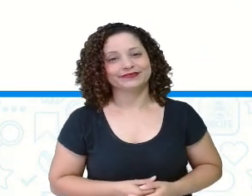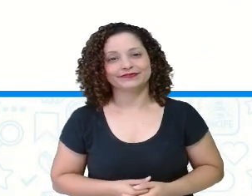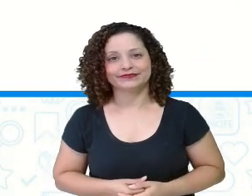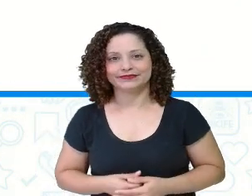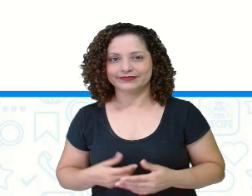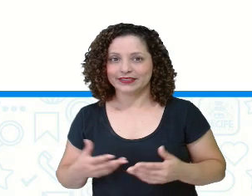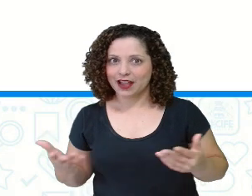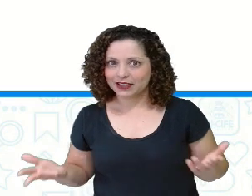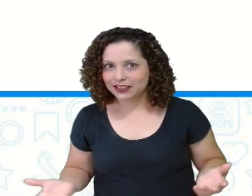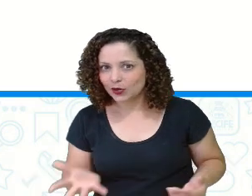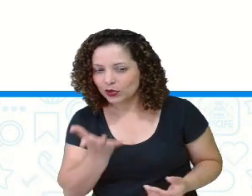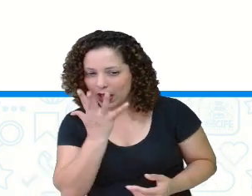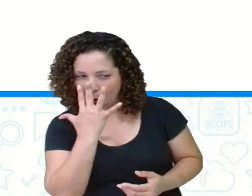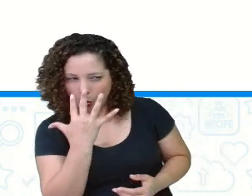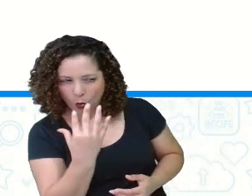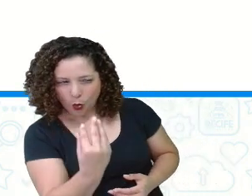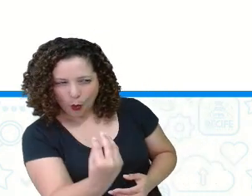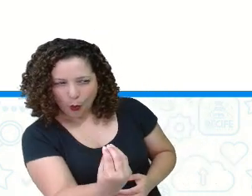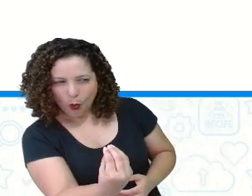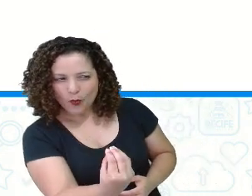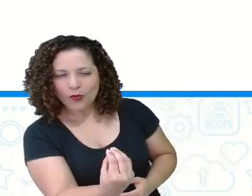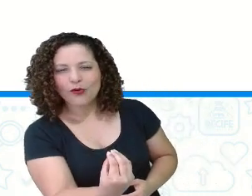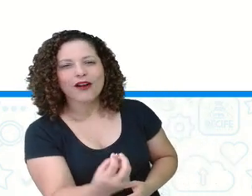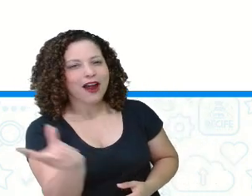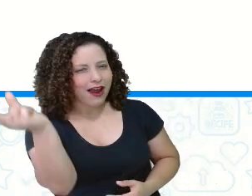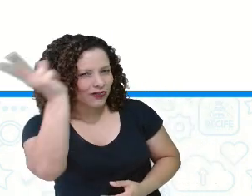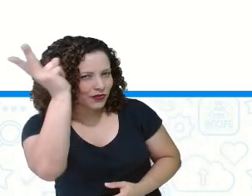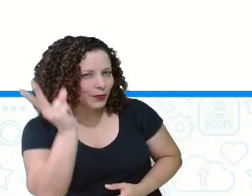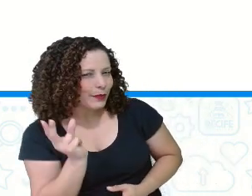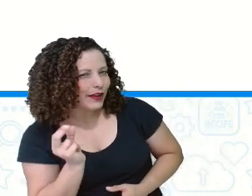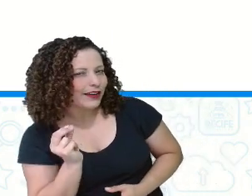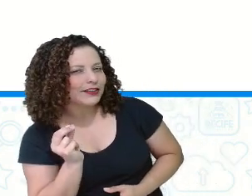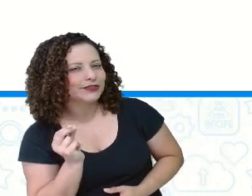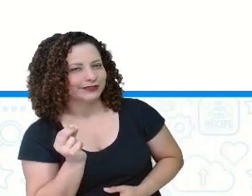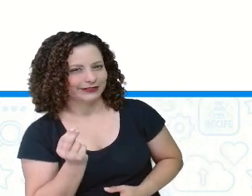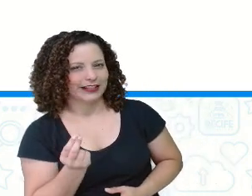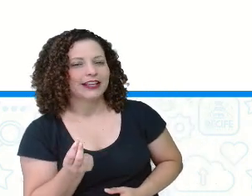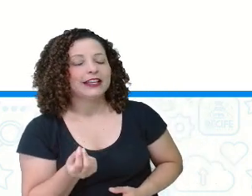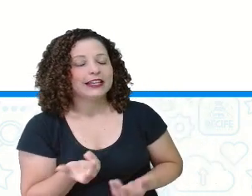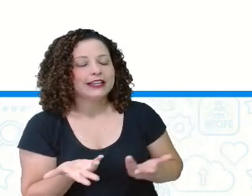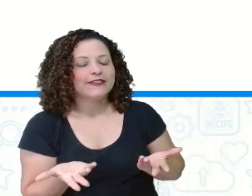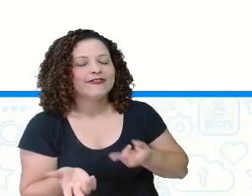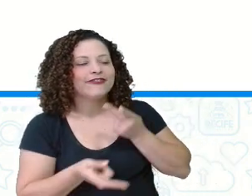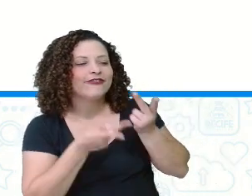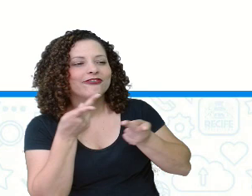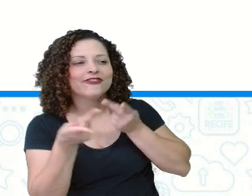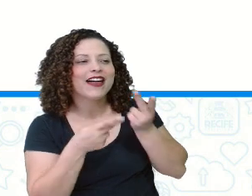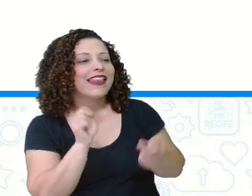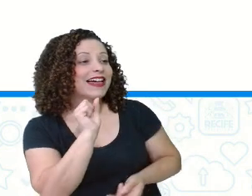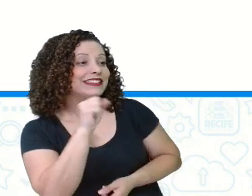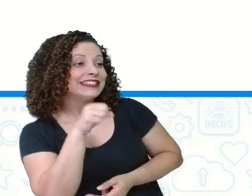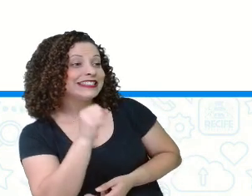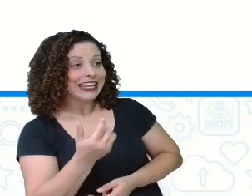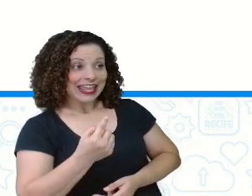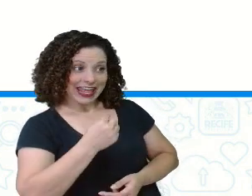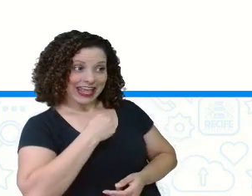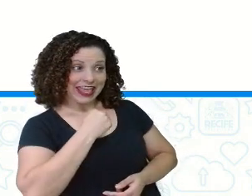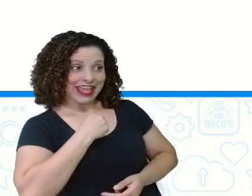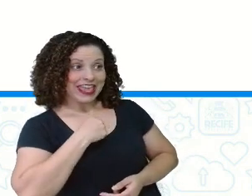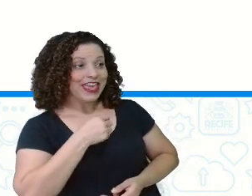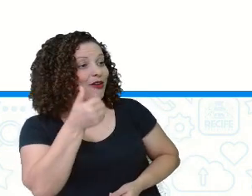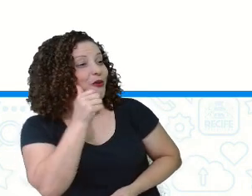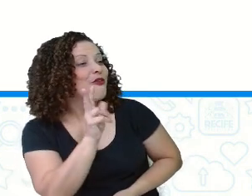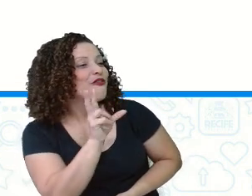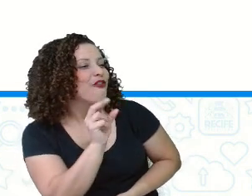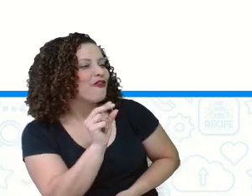Aí o lobo mau, né? Imitando a voz da Chapeuzinho, faz assim. Sim, só eu, vovózinha